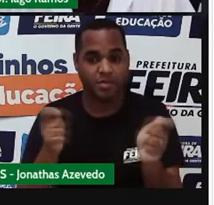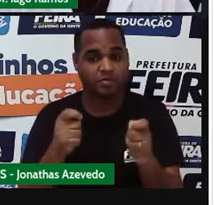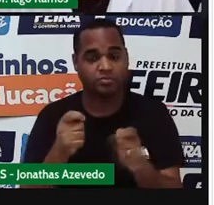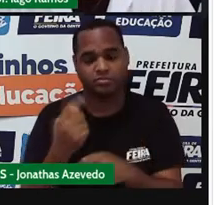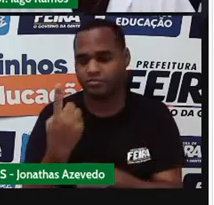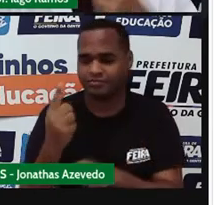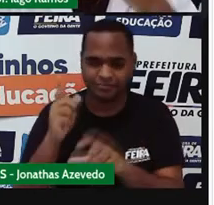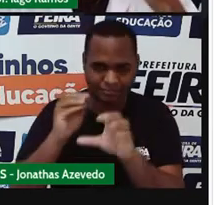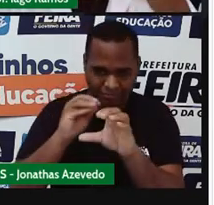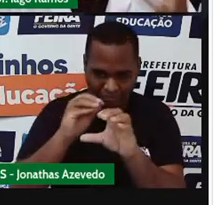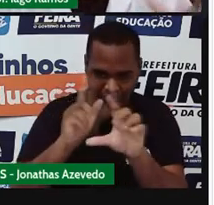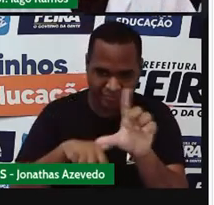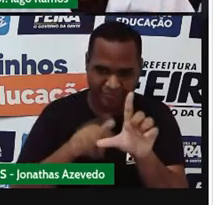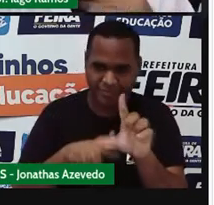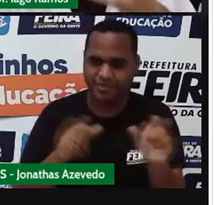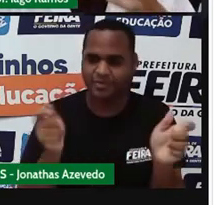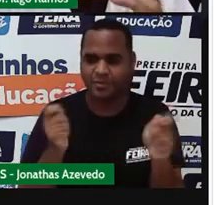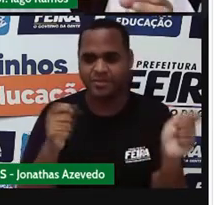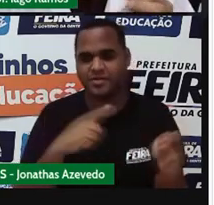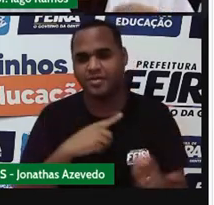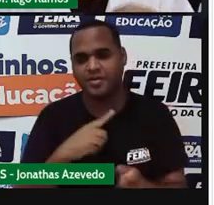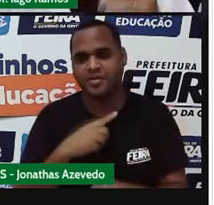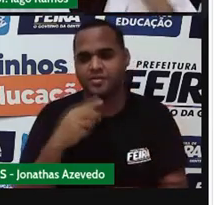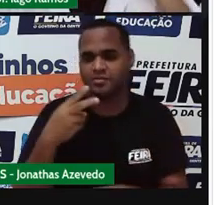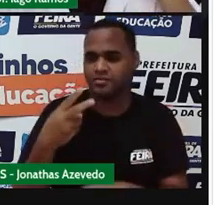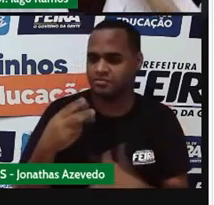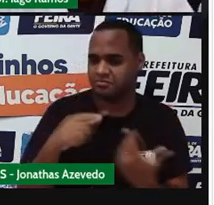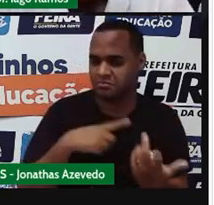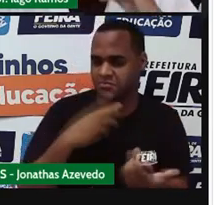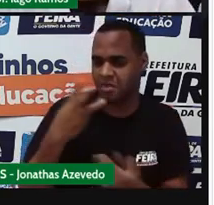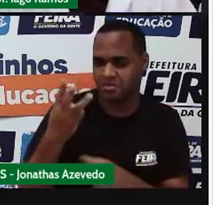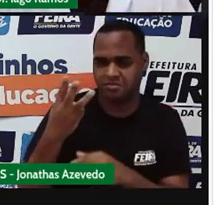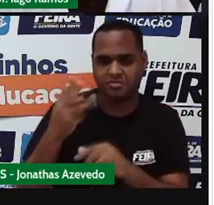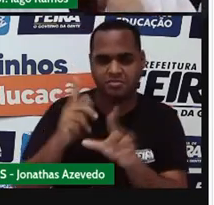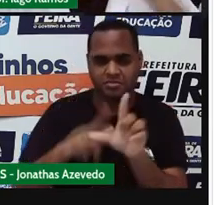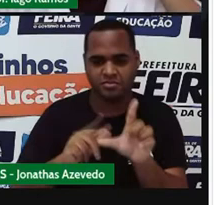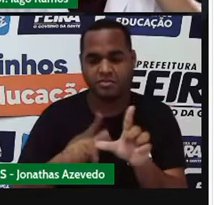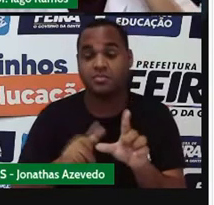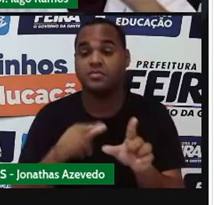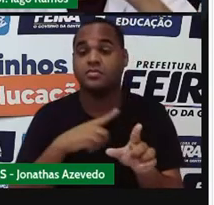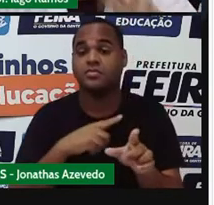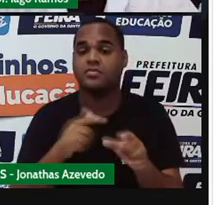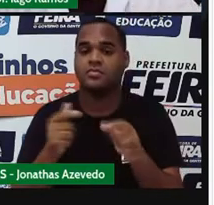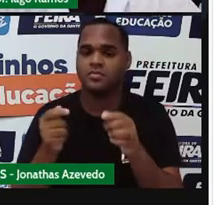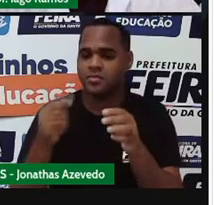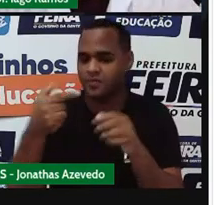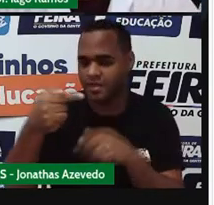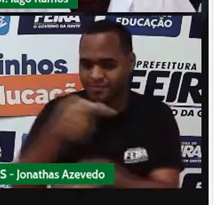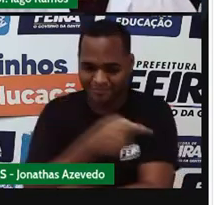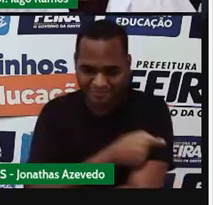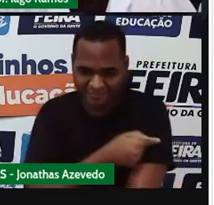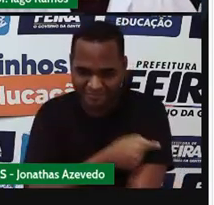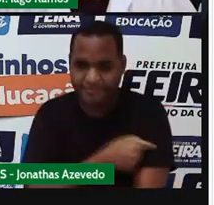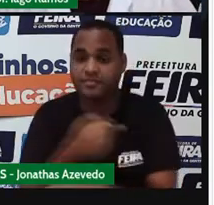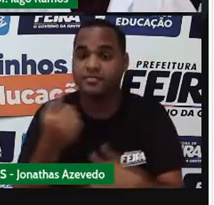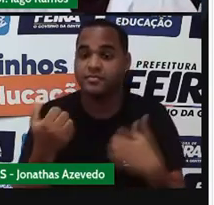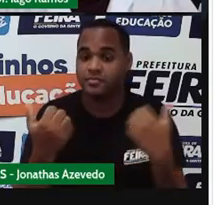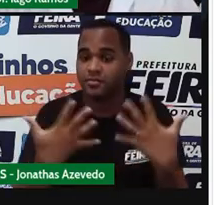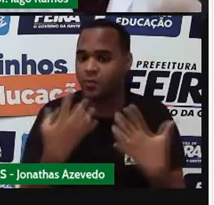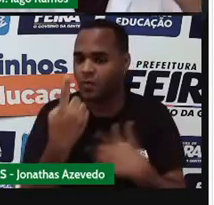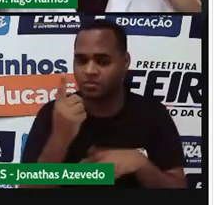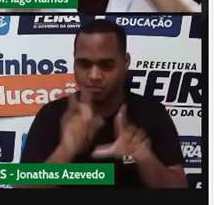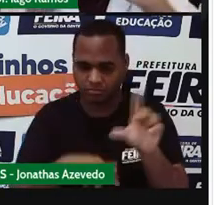letrinha, tá? Pode ter duas letrinhas, três letrinhas. Mas aqui, pro sétimo ano, a gente estuda com uma letrinha só. Tá bom?